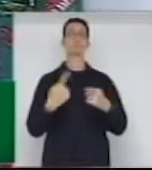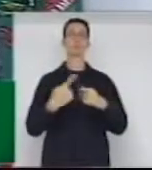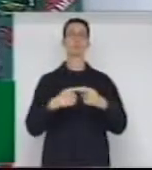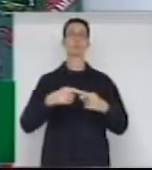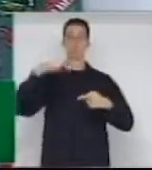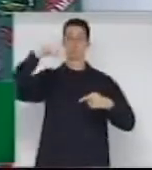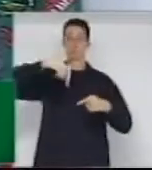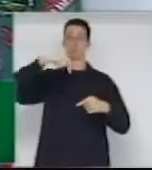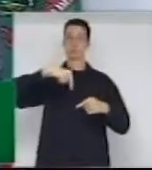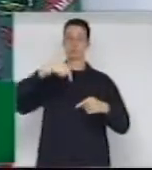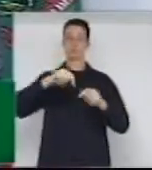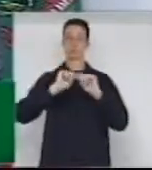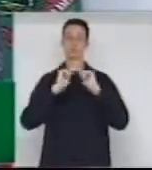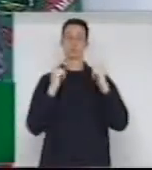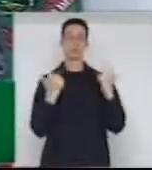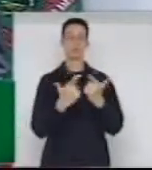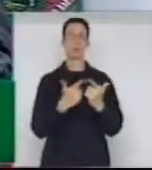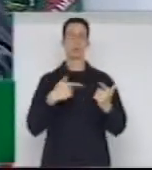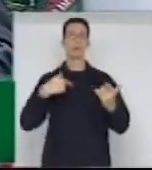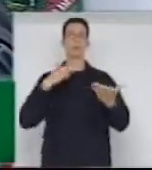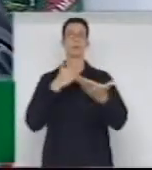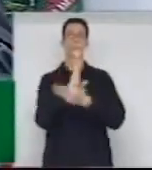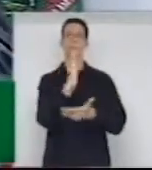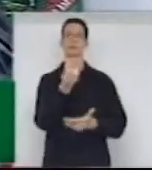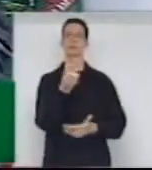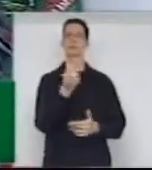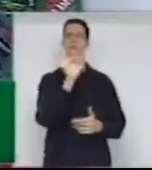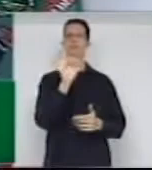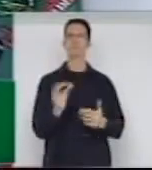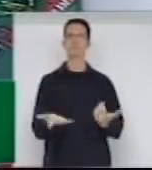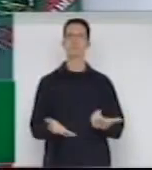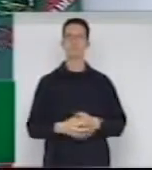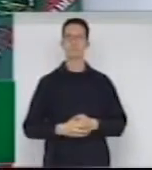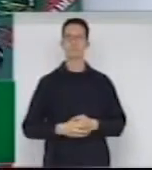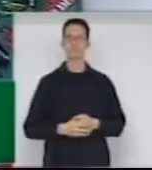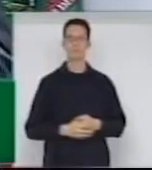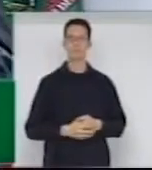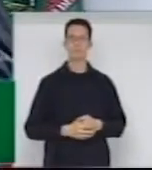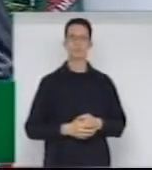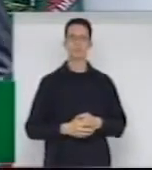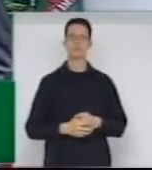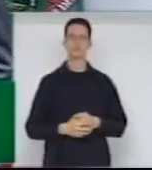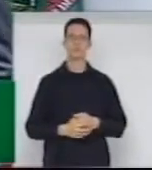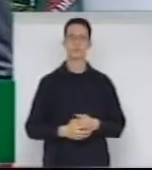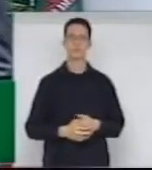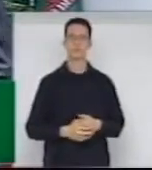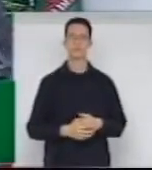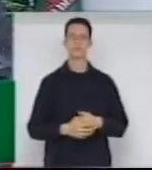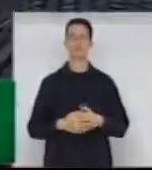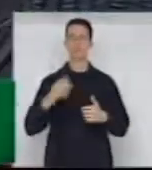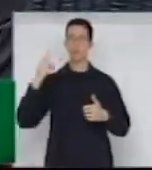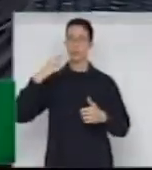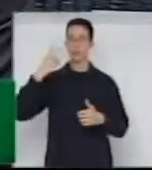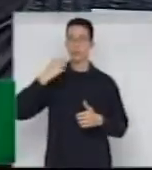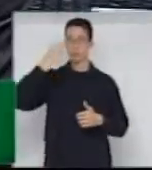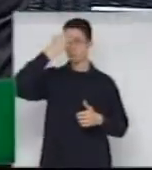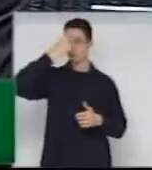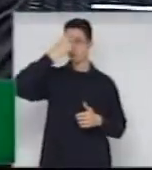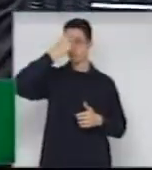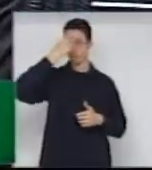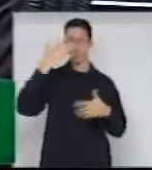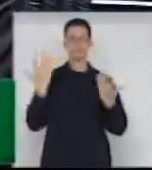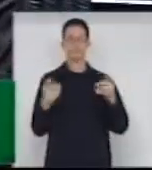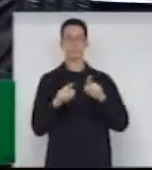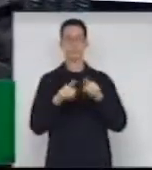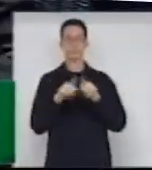este parlamento que aprovou o 6%. Deputado Maurício Scudillac. É, também, para parabenizar a vossa excelência pelo